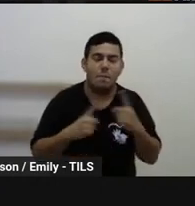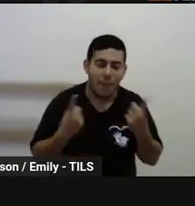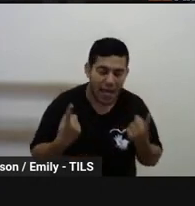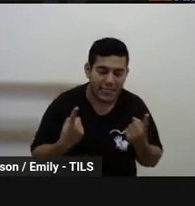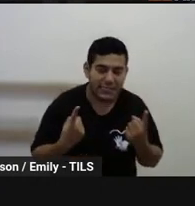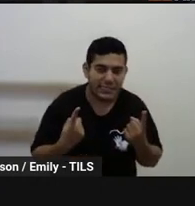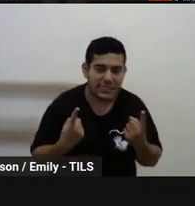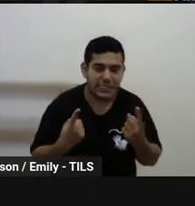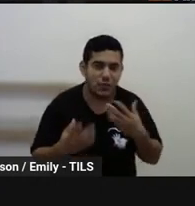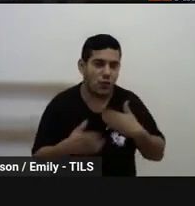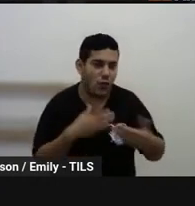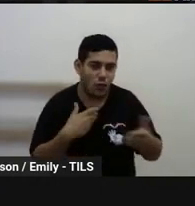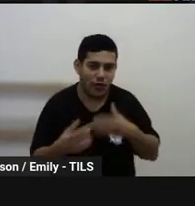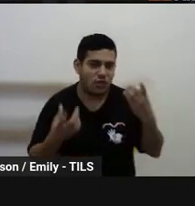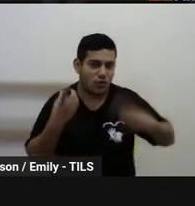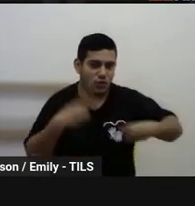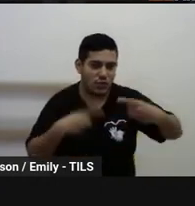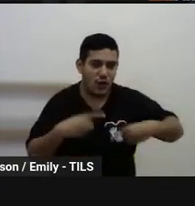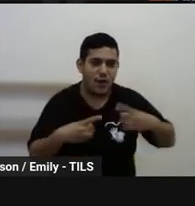qualquer discussão, tá bem?